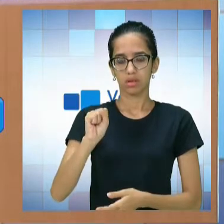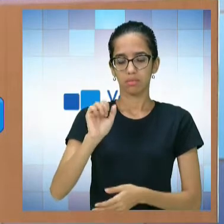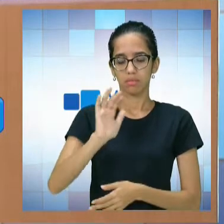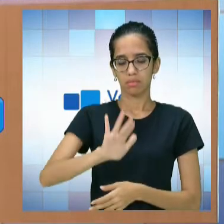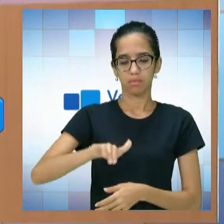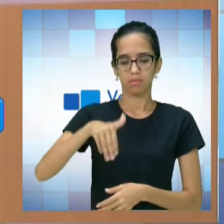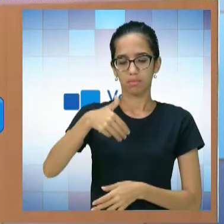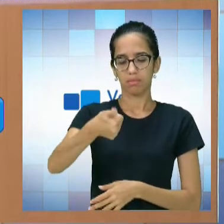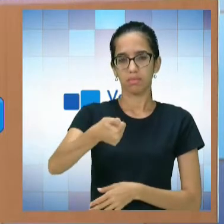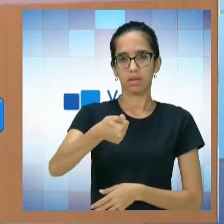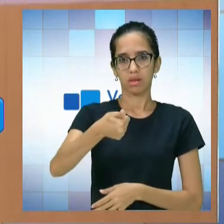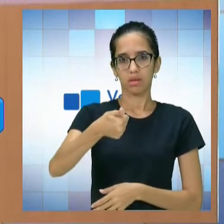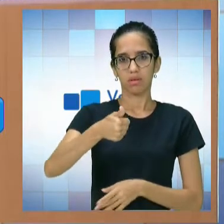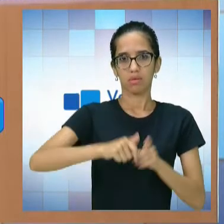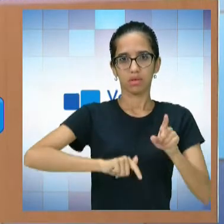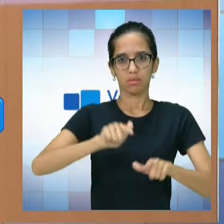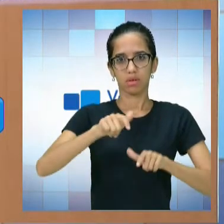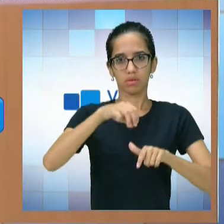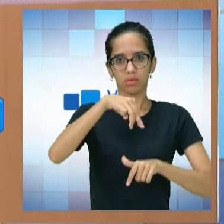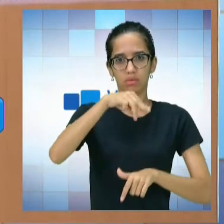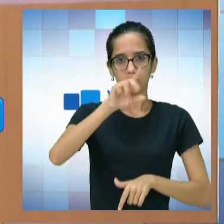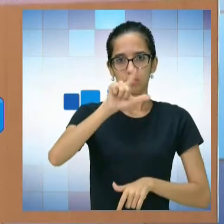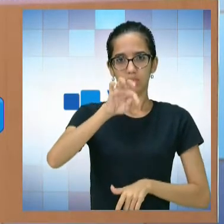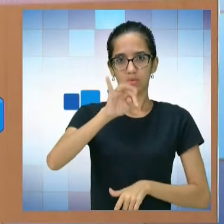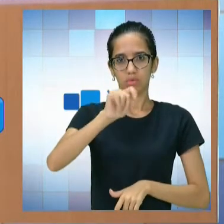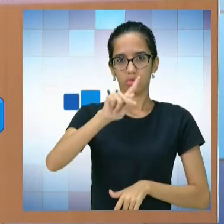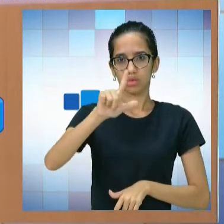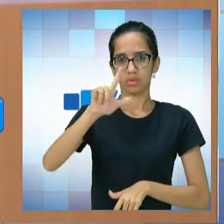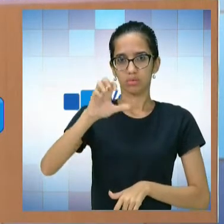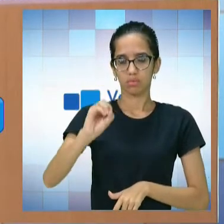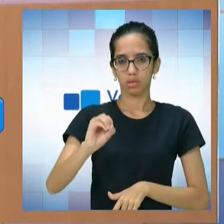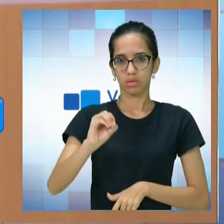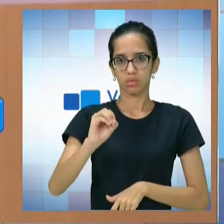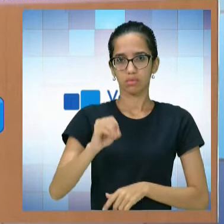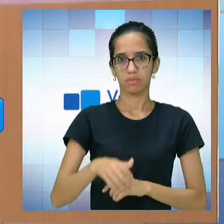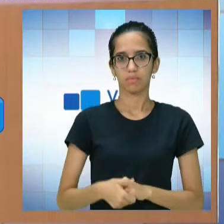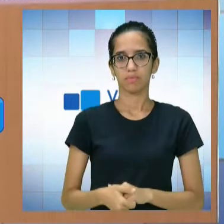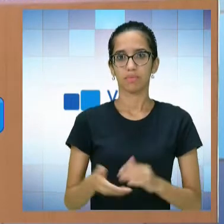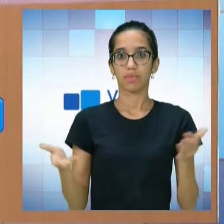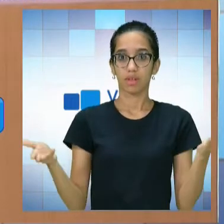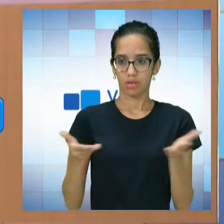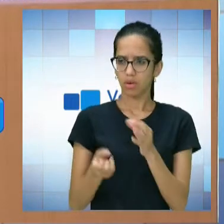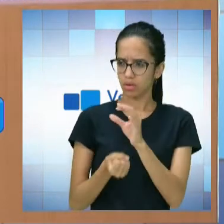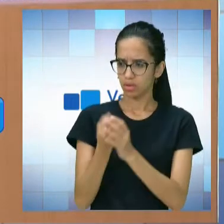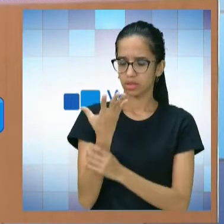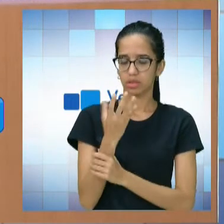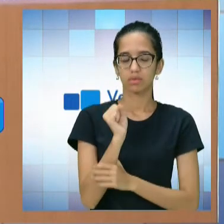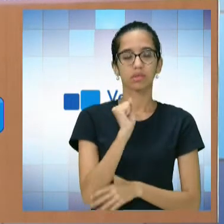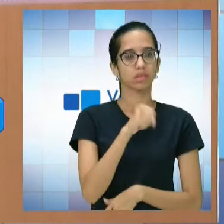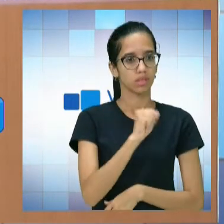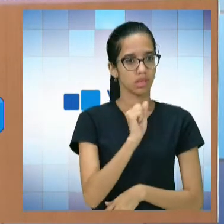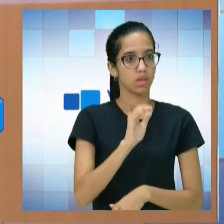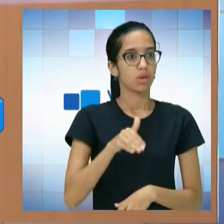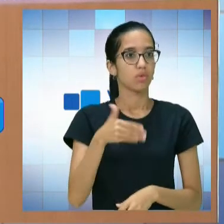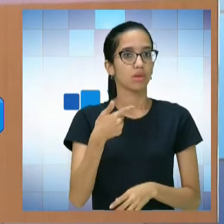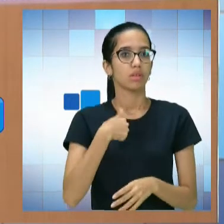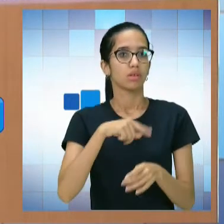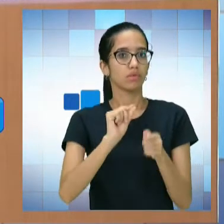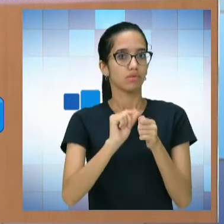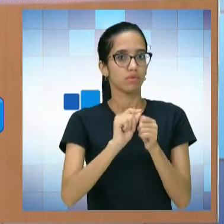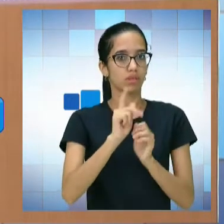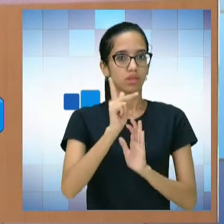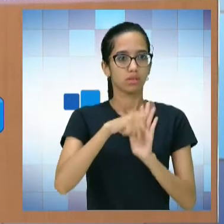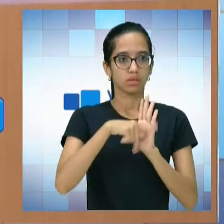atuarem com o multiplano. Sim. E aconteceu agora, né? Isso. Aí, quando eu fiz o projeto do